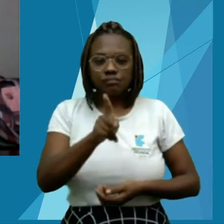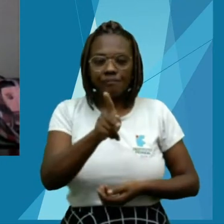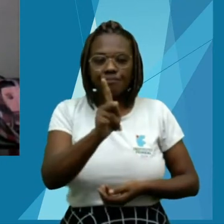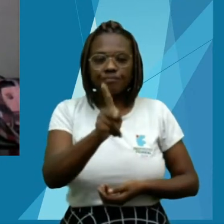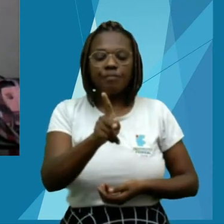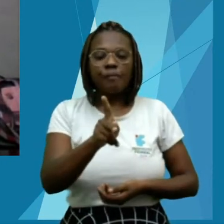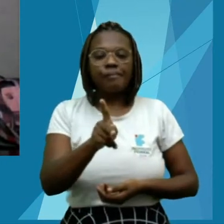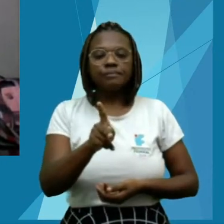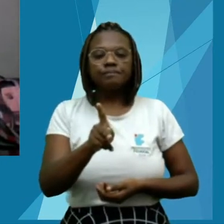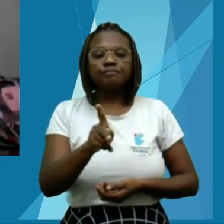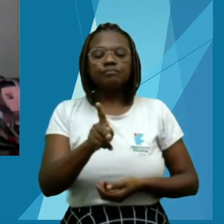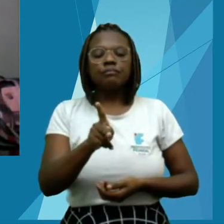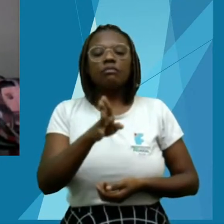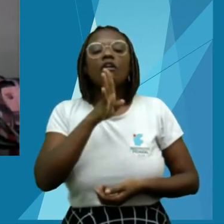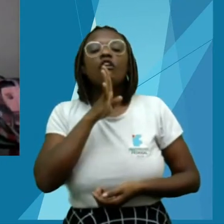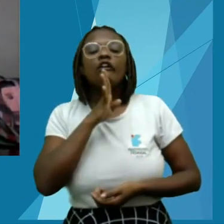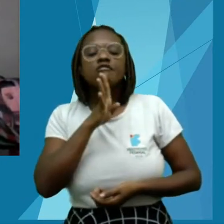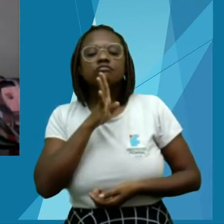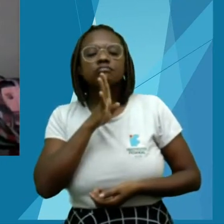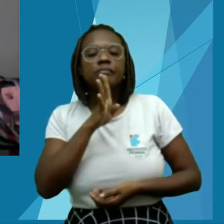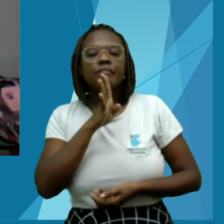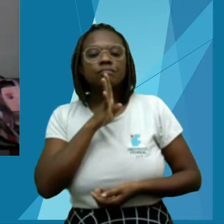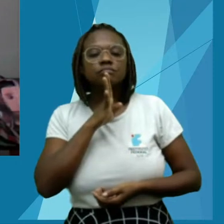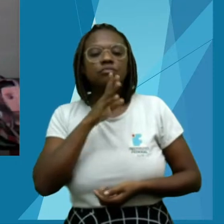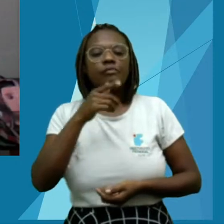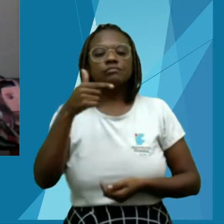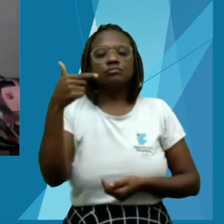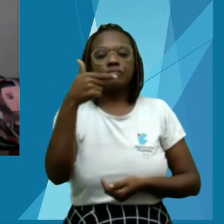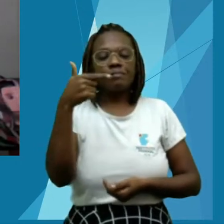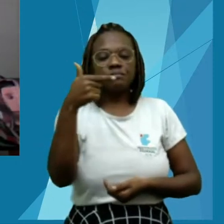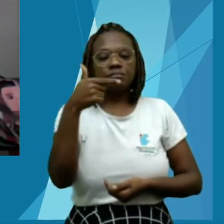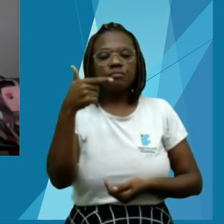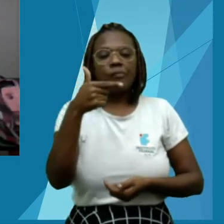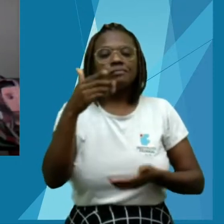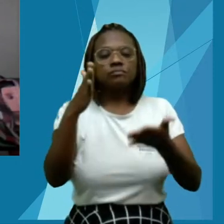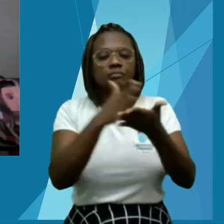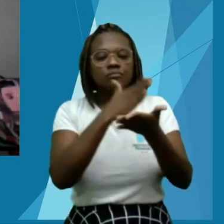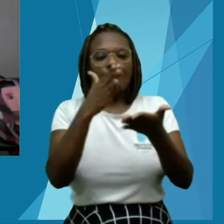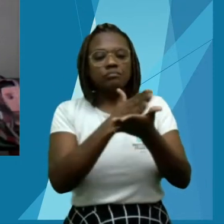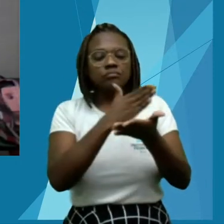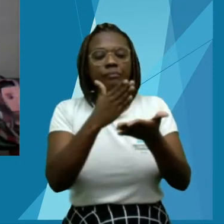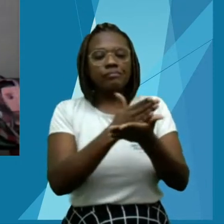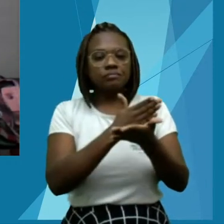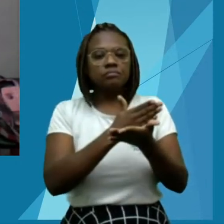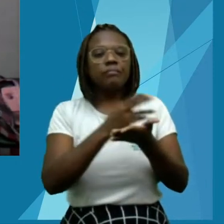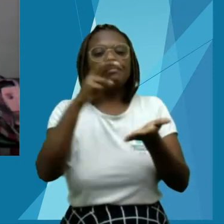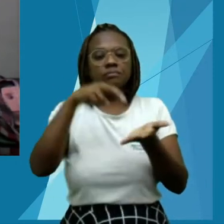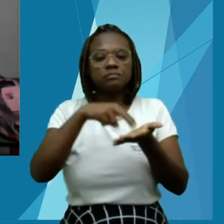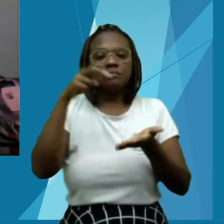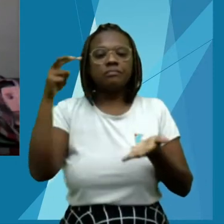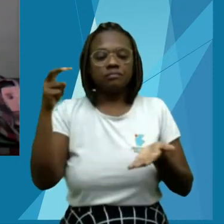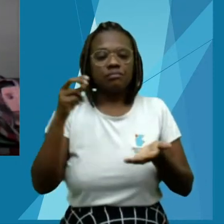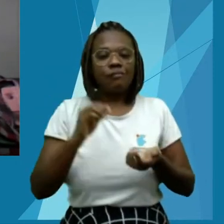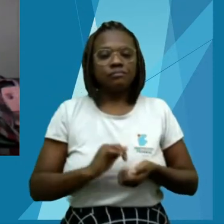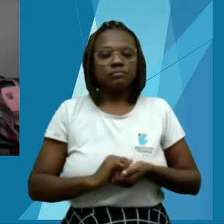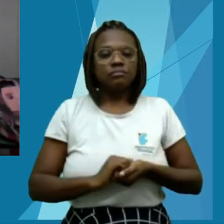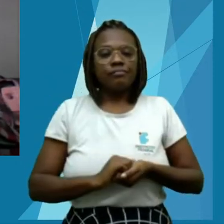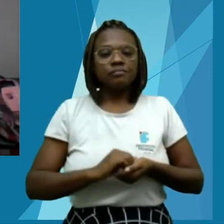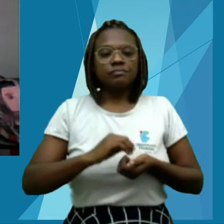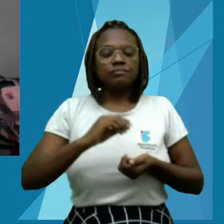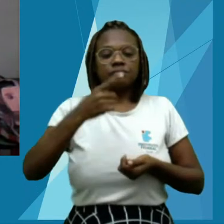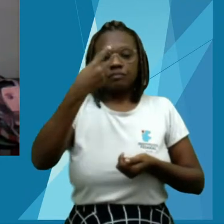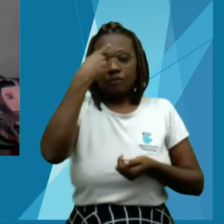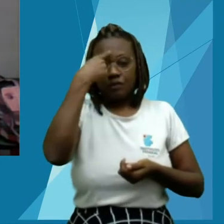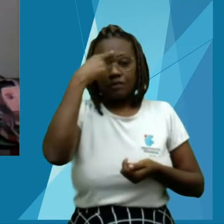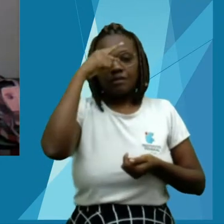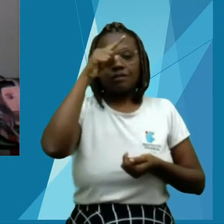Queremos conhecer o segundo livro a ser lançado nesta manhã. Criação de Peixe